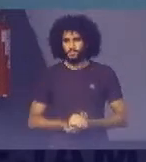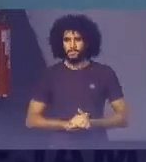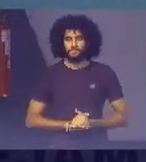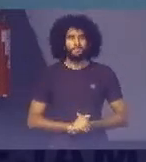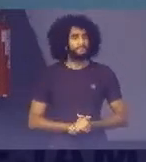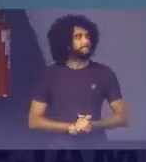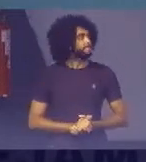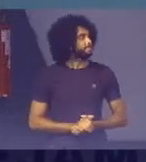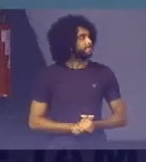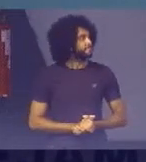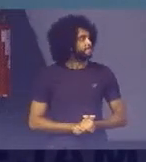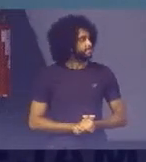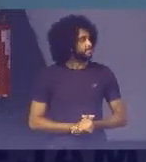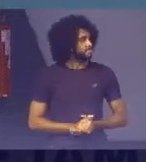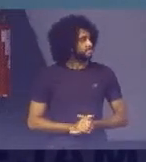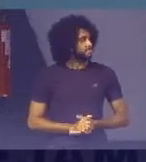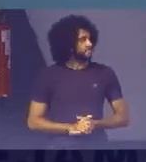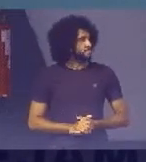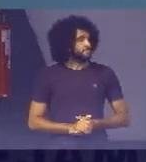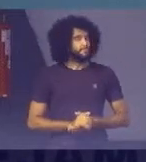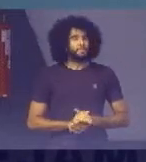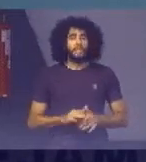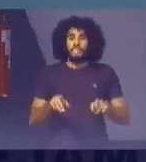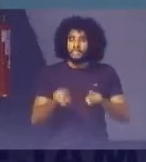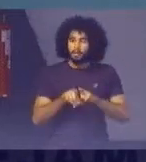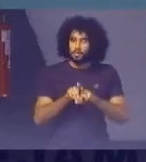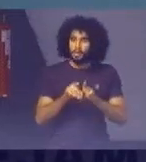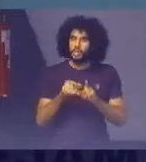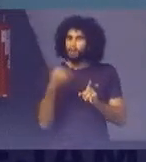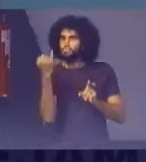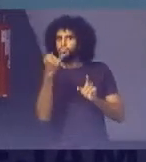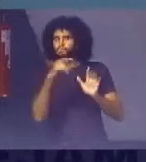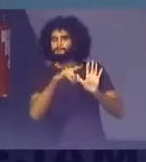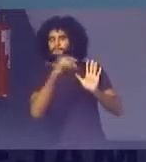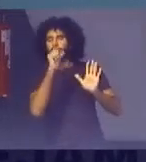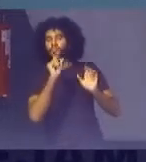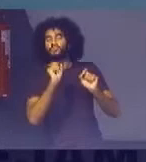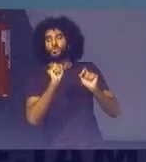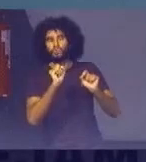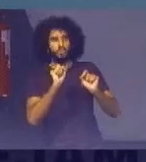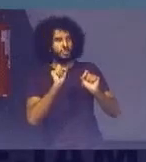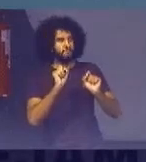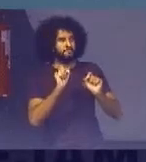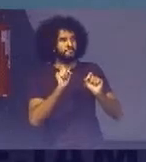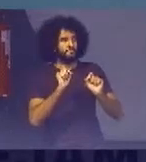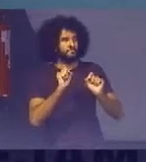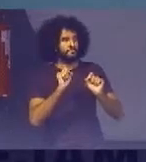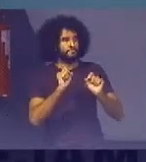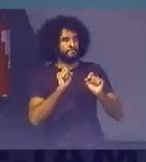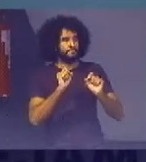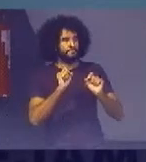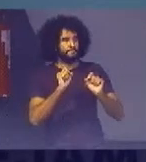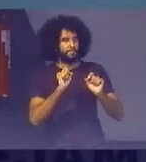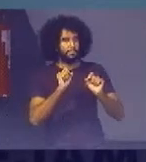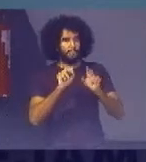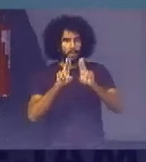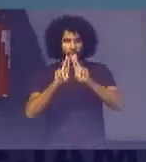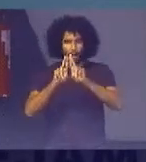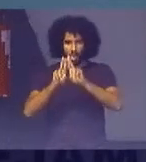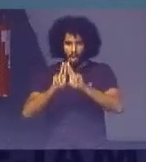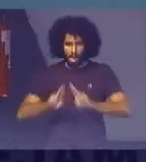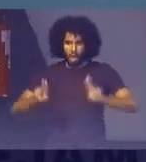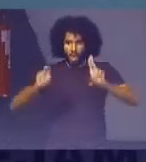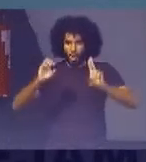E É importante Também destacar Que a própria Nações Unidas A própria ONU Ela